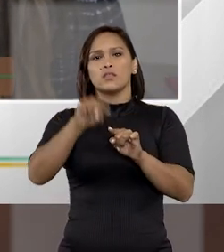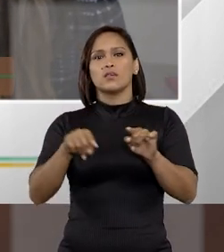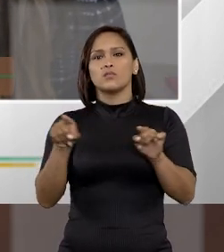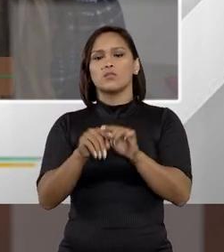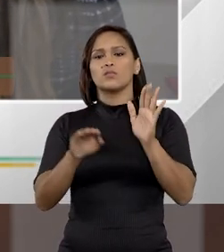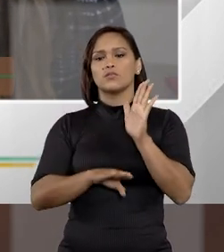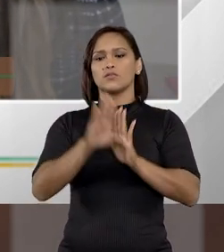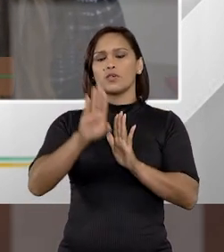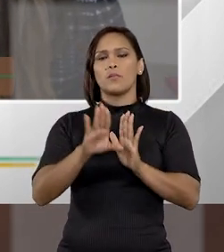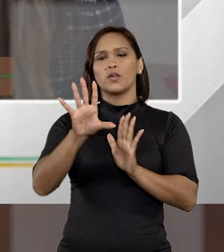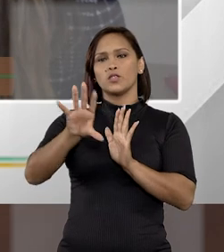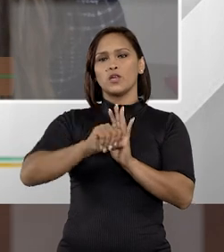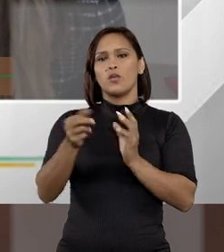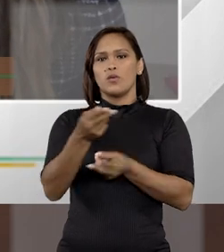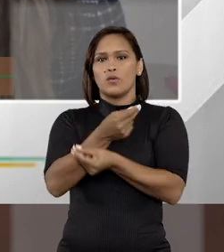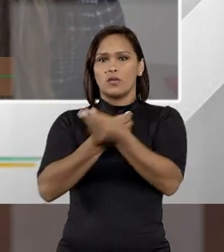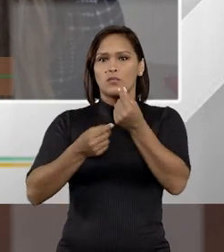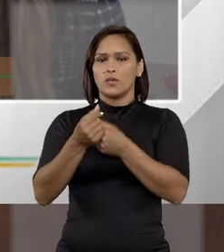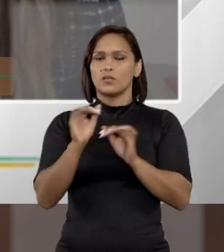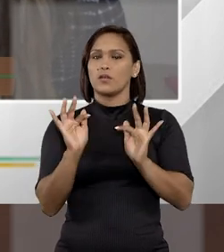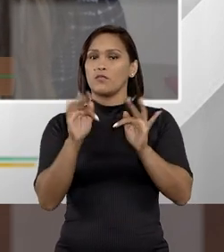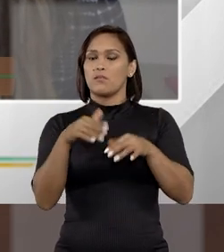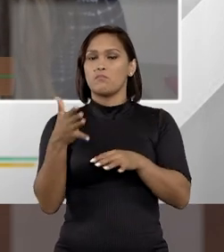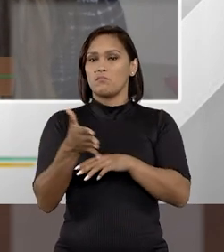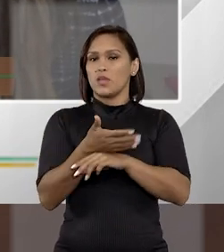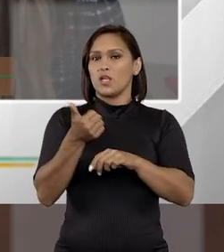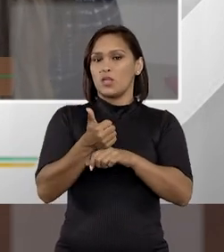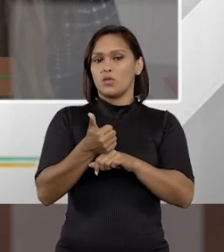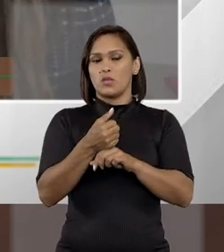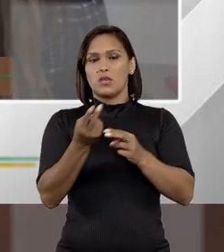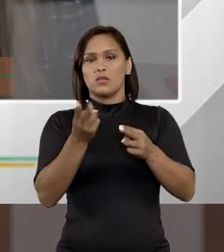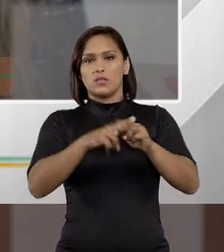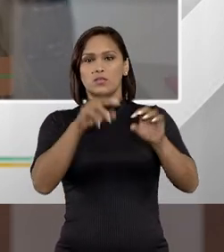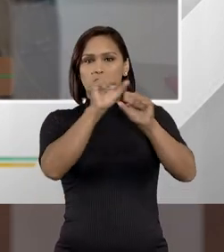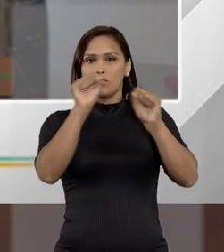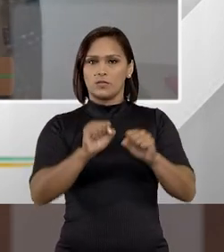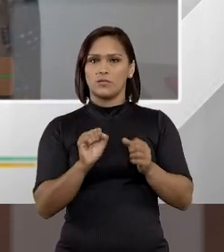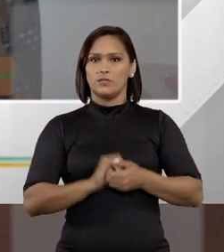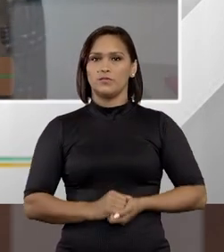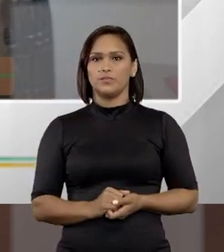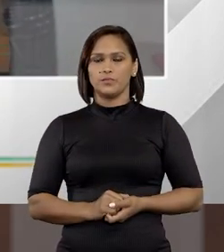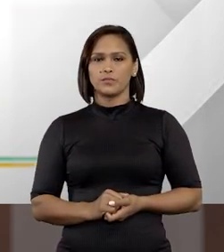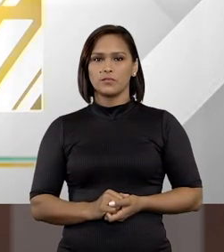termos de aumento de dotação orçamentária, melhoria das condições prisionais.